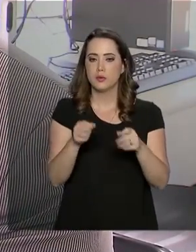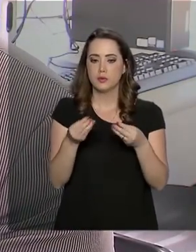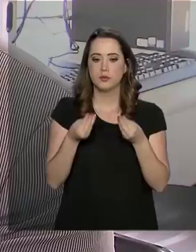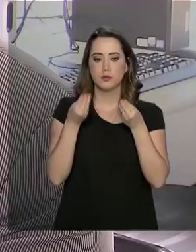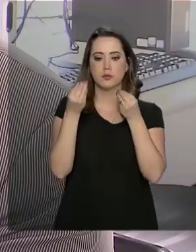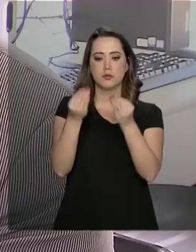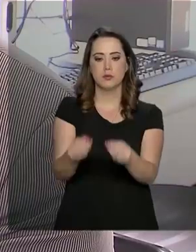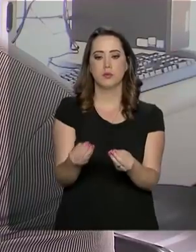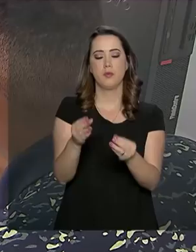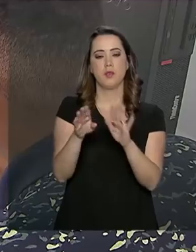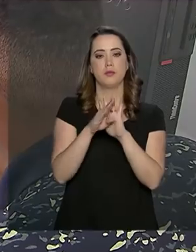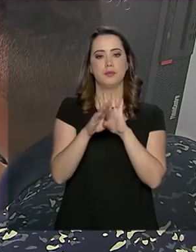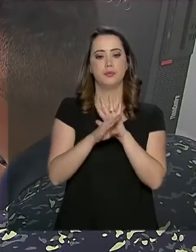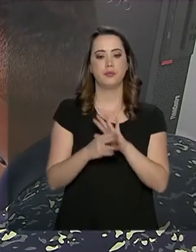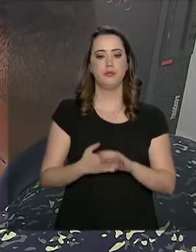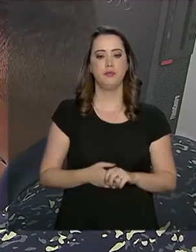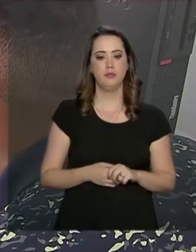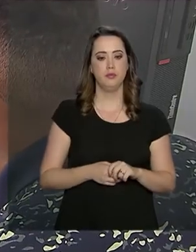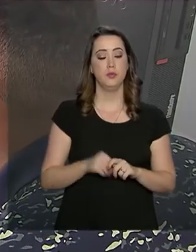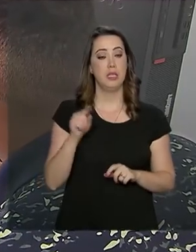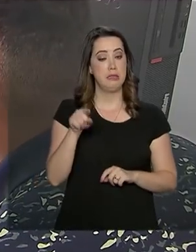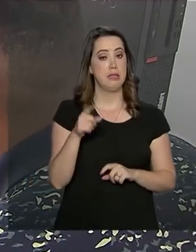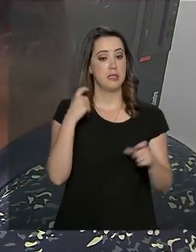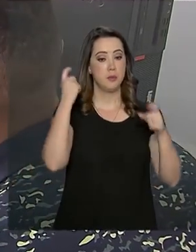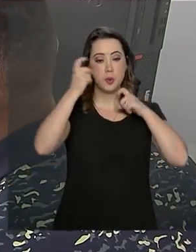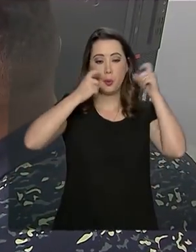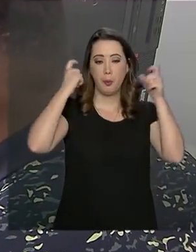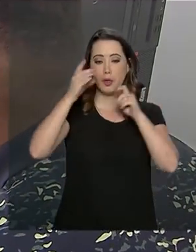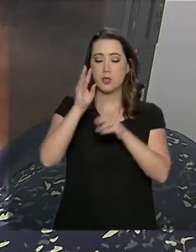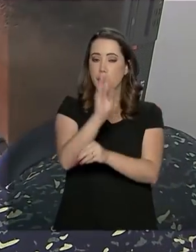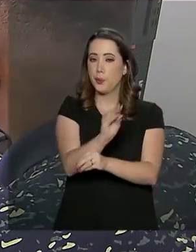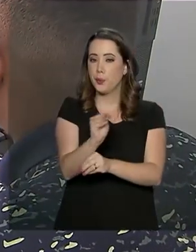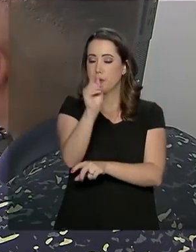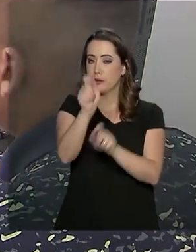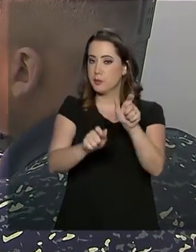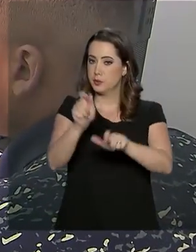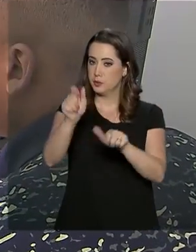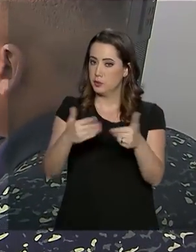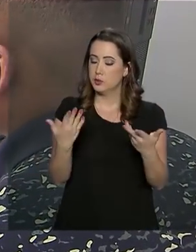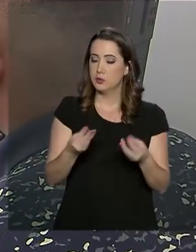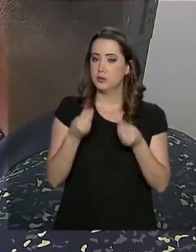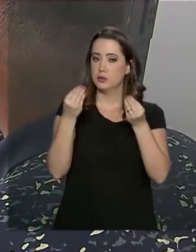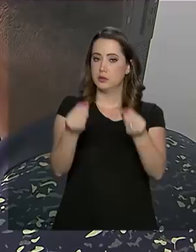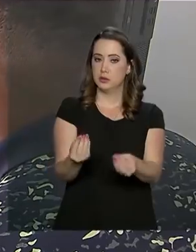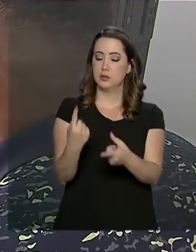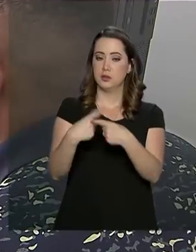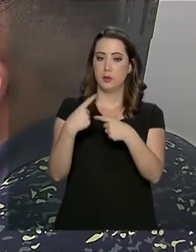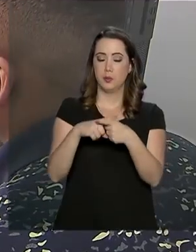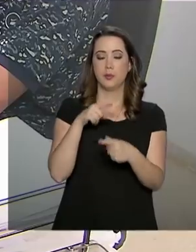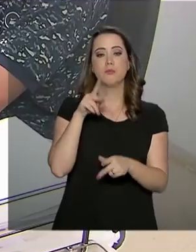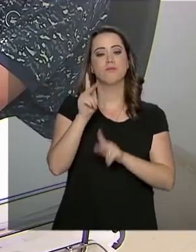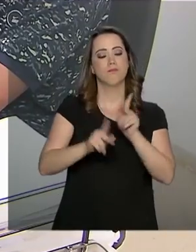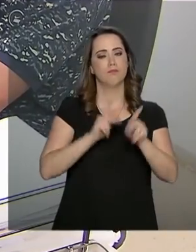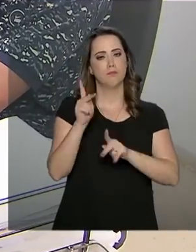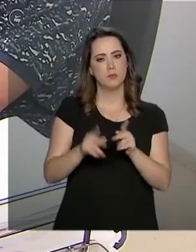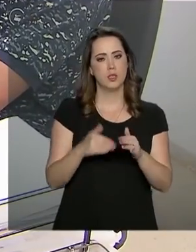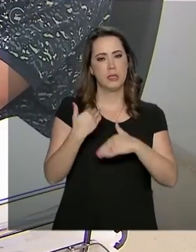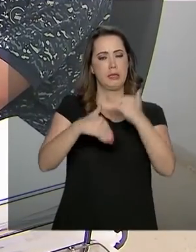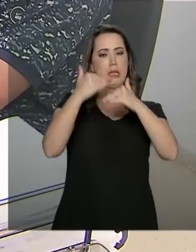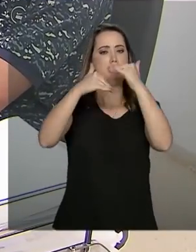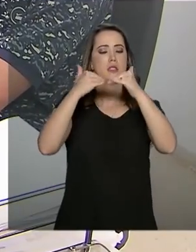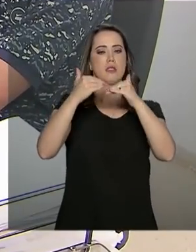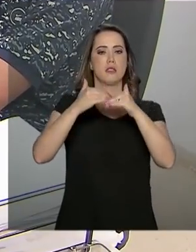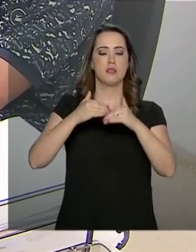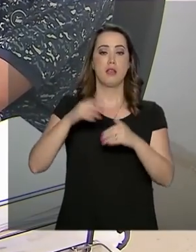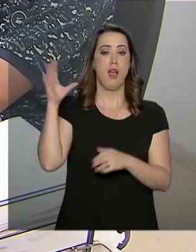trazer esse projeto. E essa preocupação em atender os idosos se dá porque essa população cresce